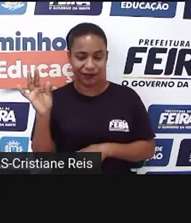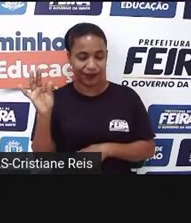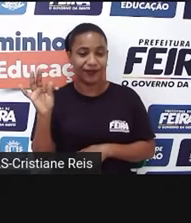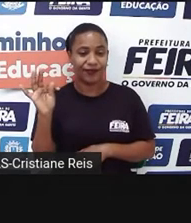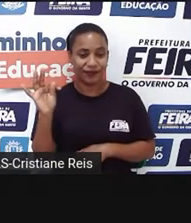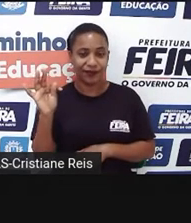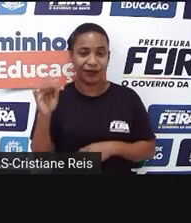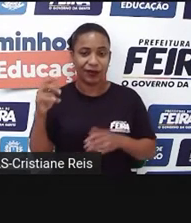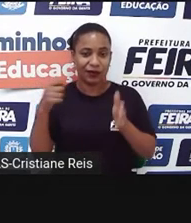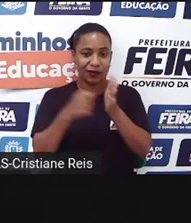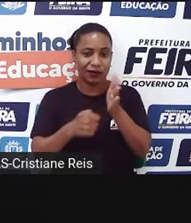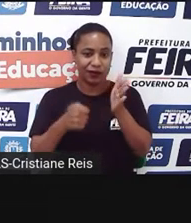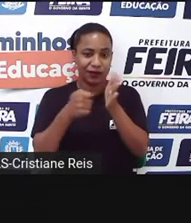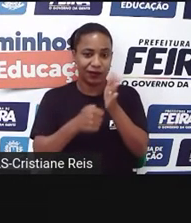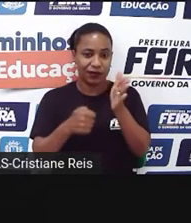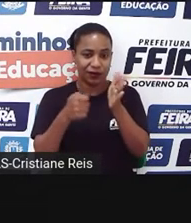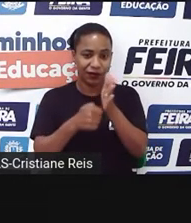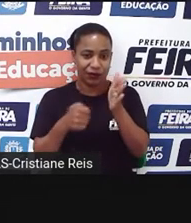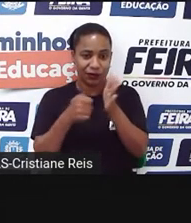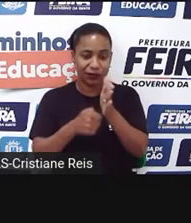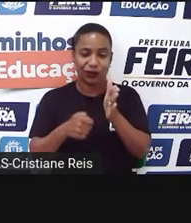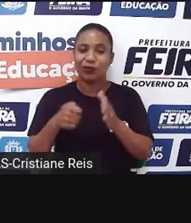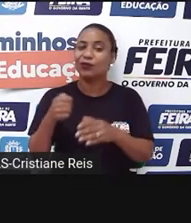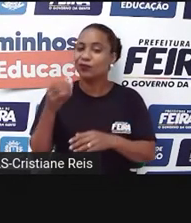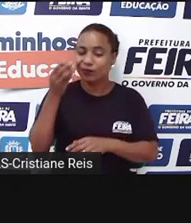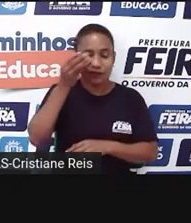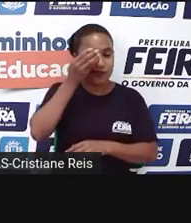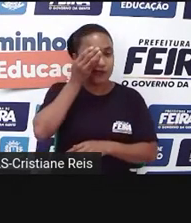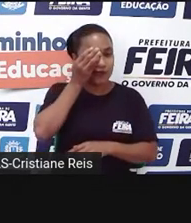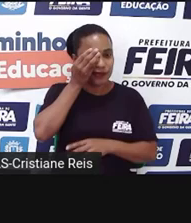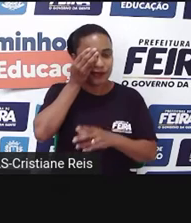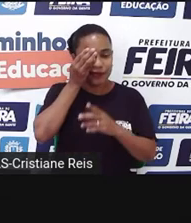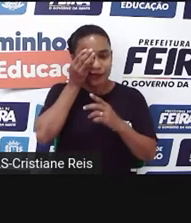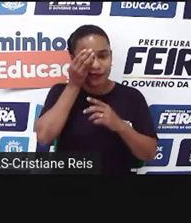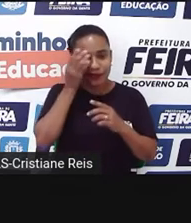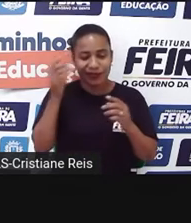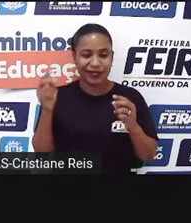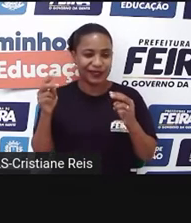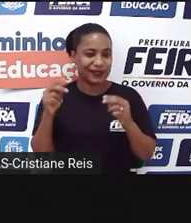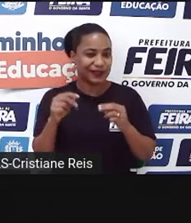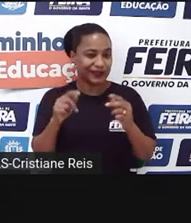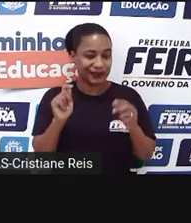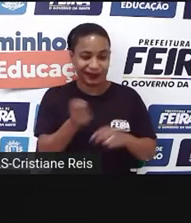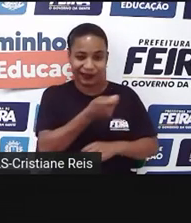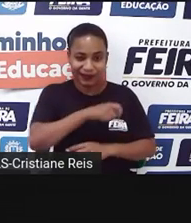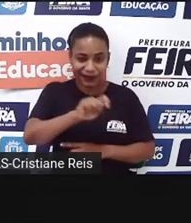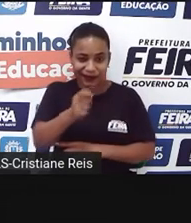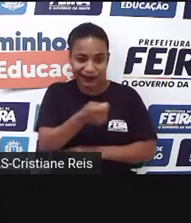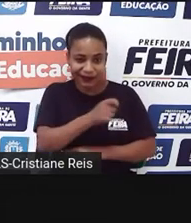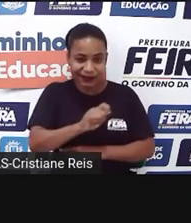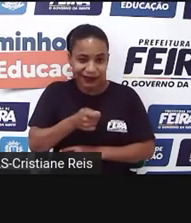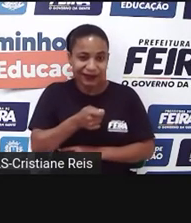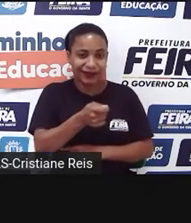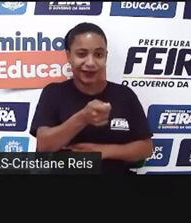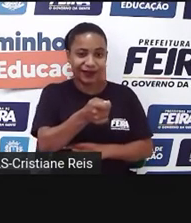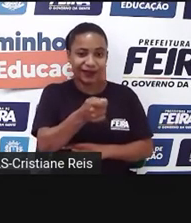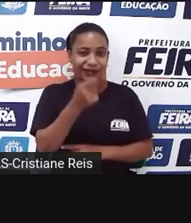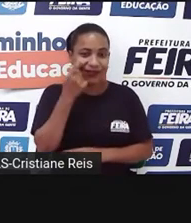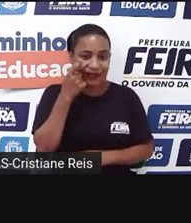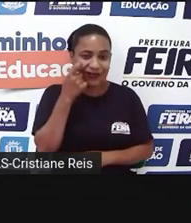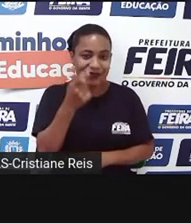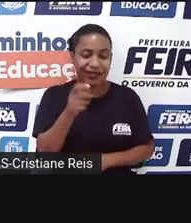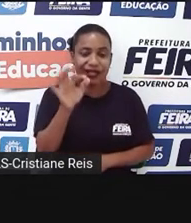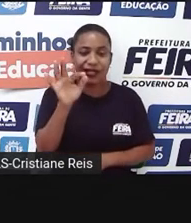Hamlet lutou contra os piratas. Vejam que o verbo lutar na sua forma original é fight. O